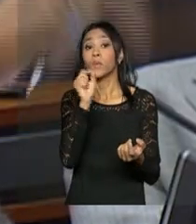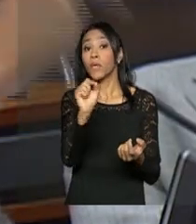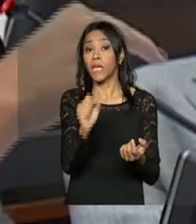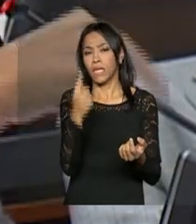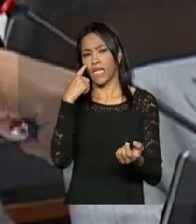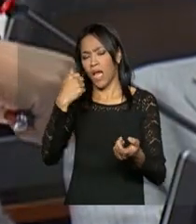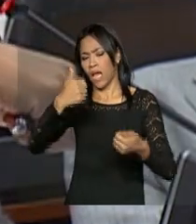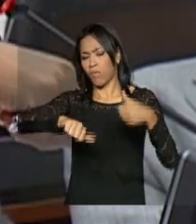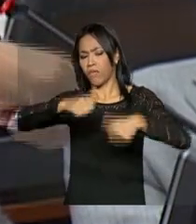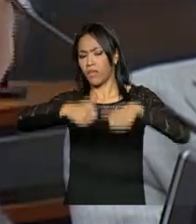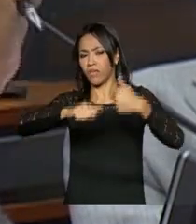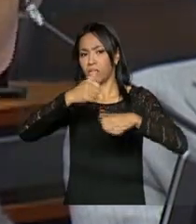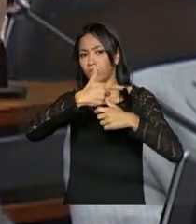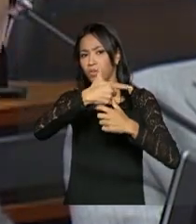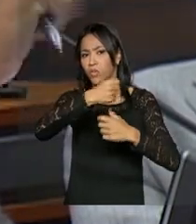está em análise em 2014.